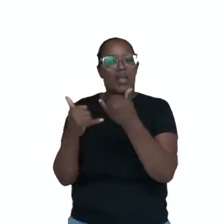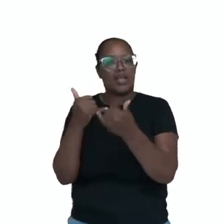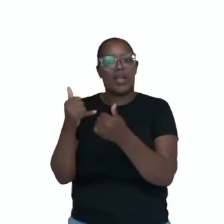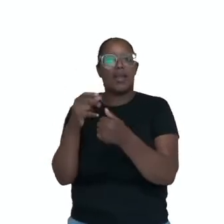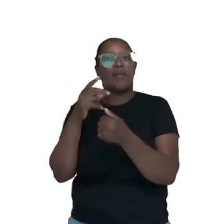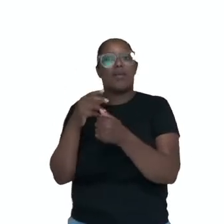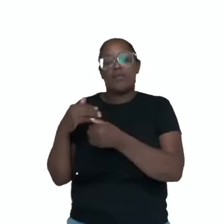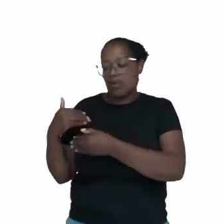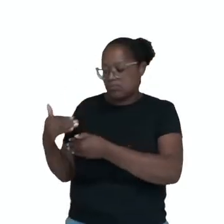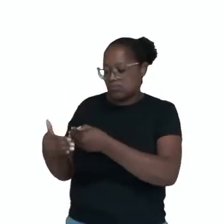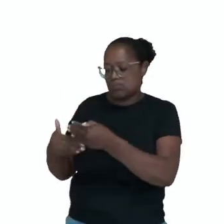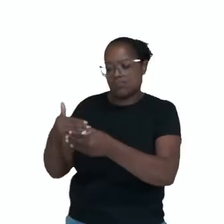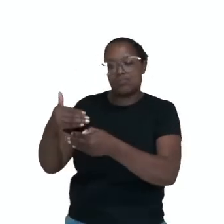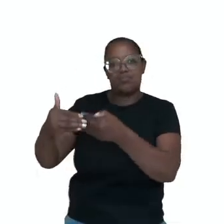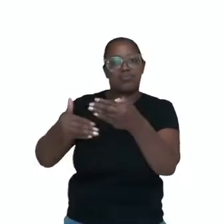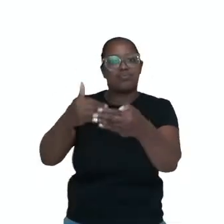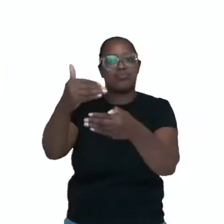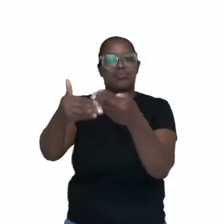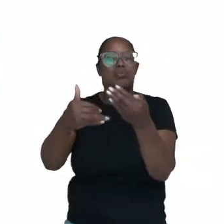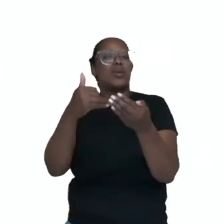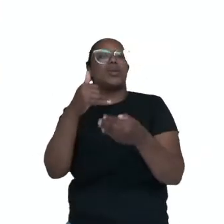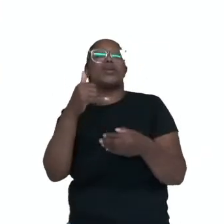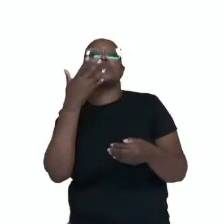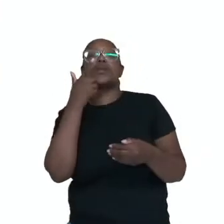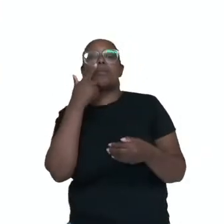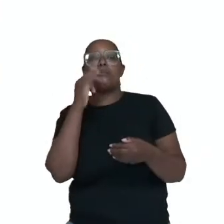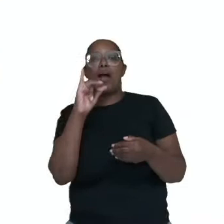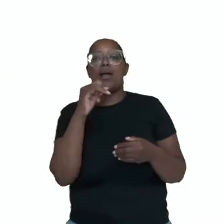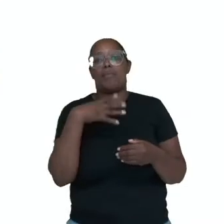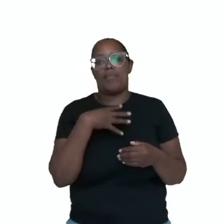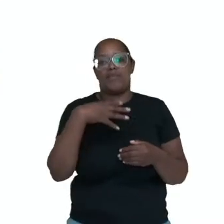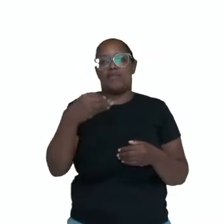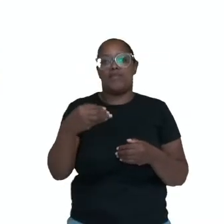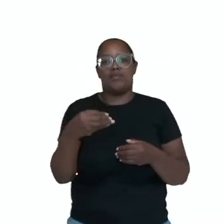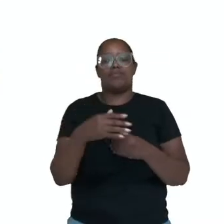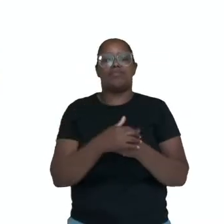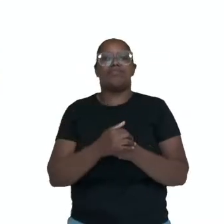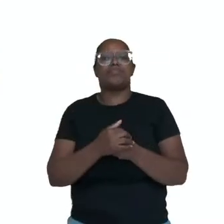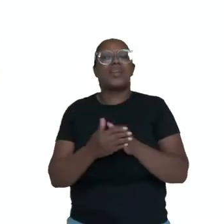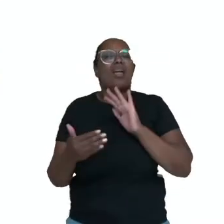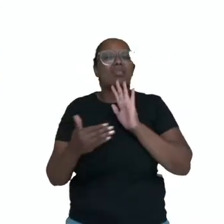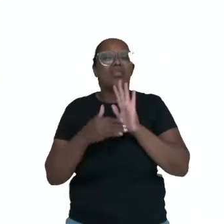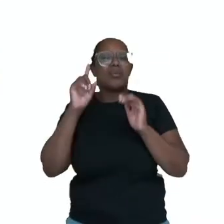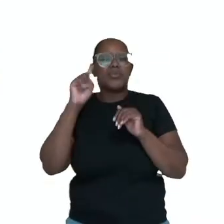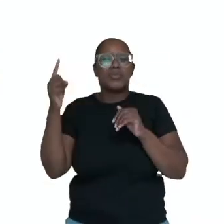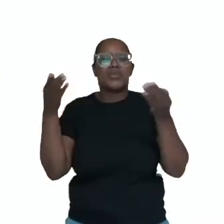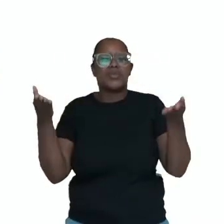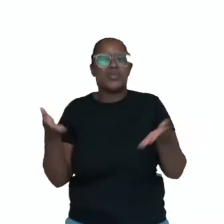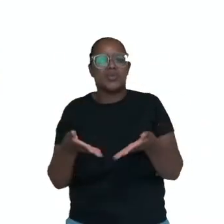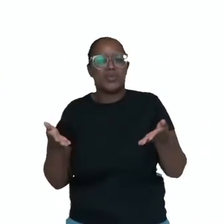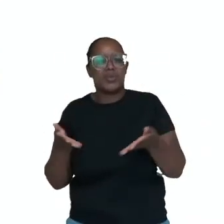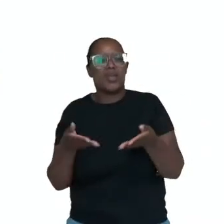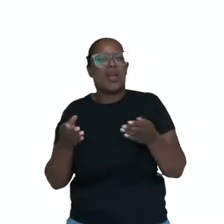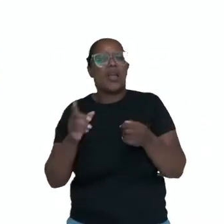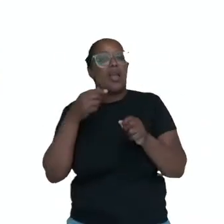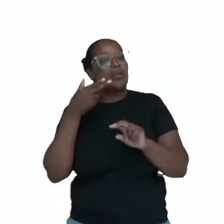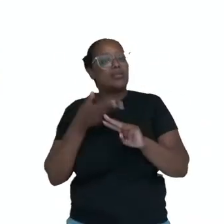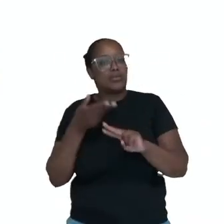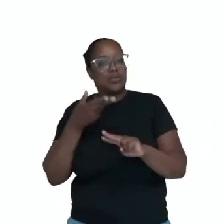geração em geração até os dias de hoje. A peteca então utiliza alguns